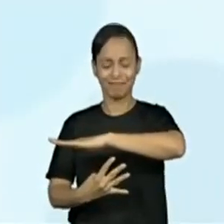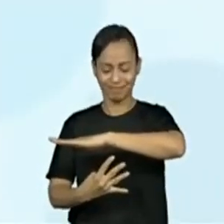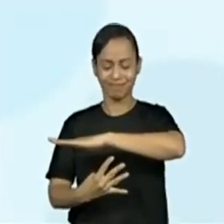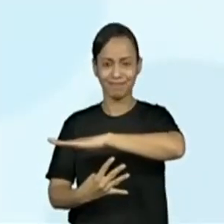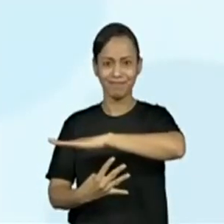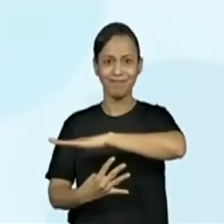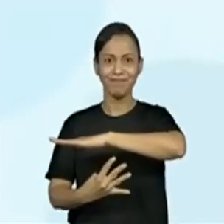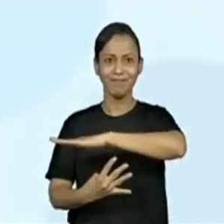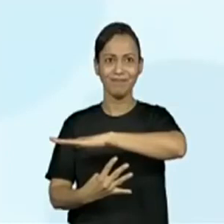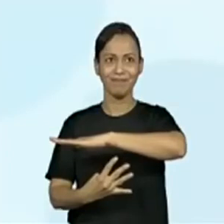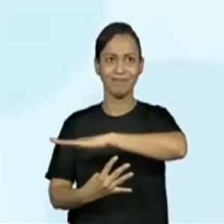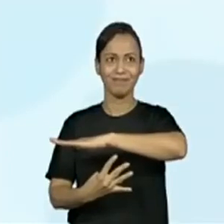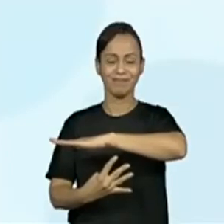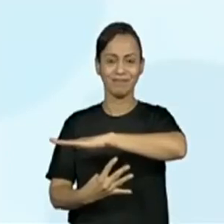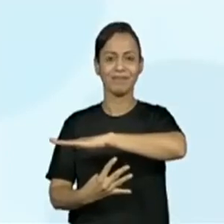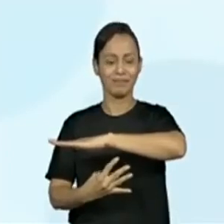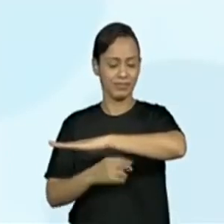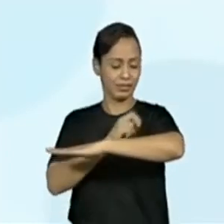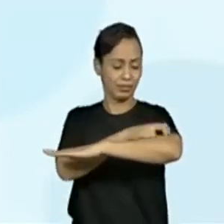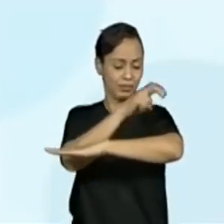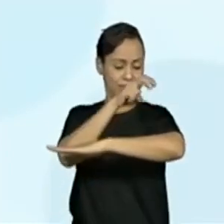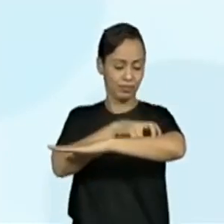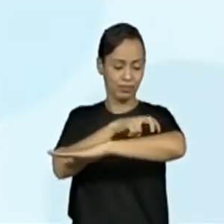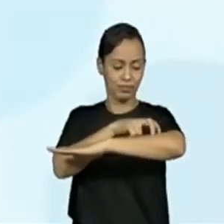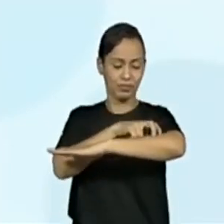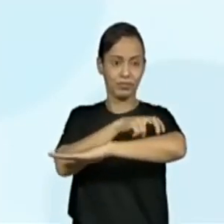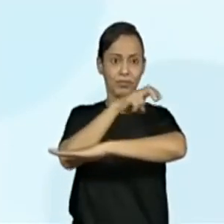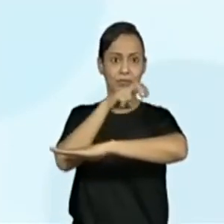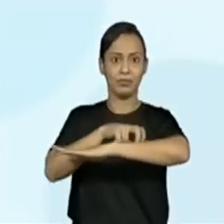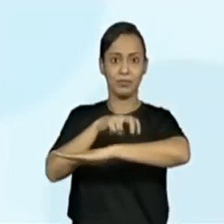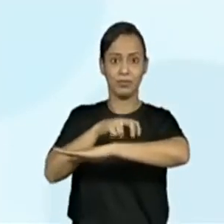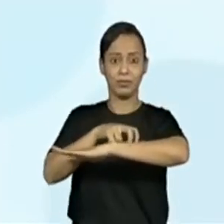aqui o 4. Então, quer dizer que 2